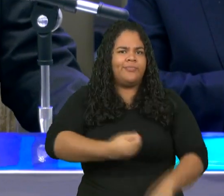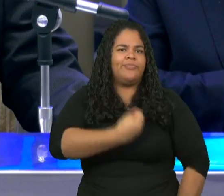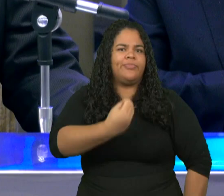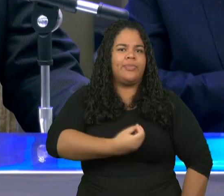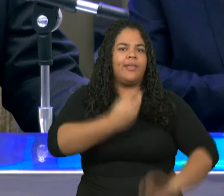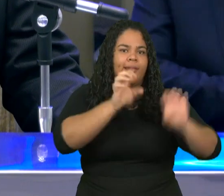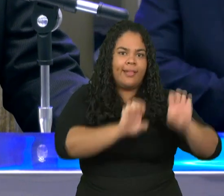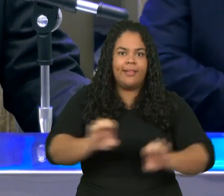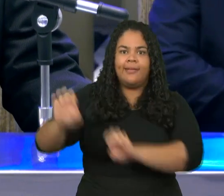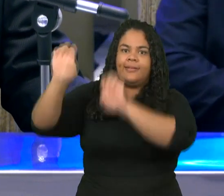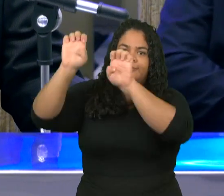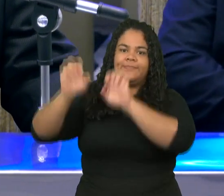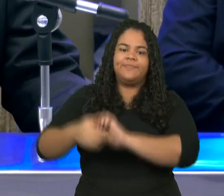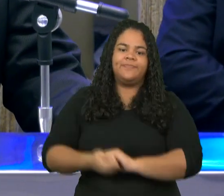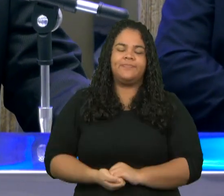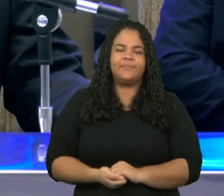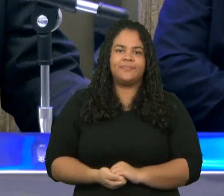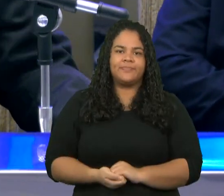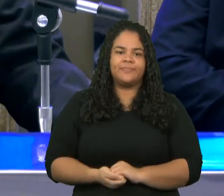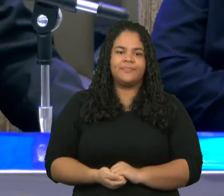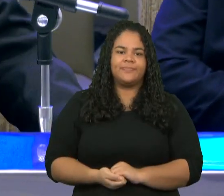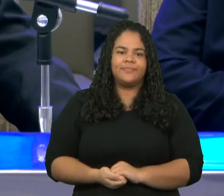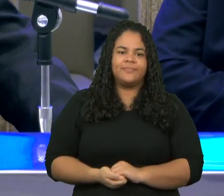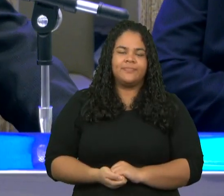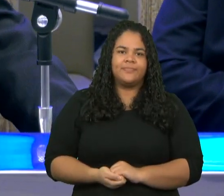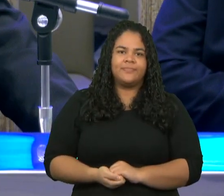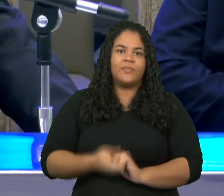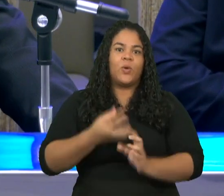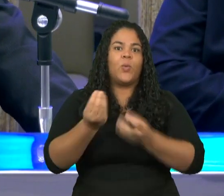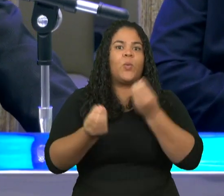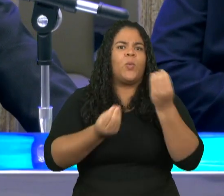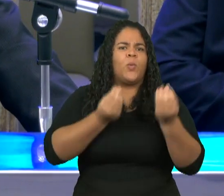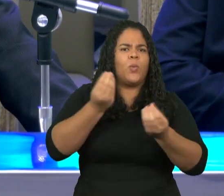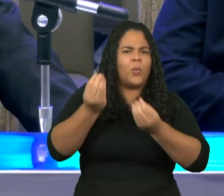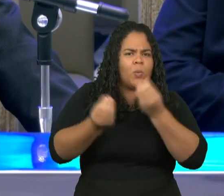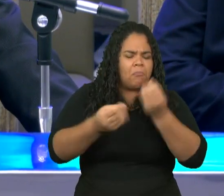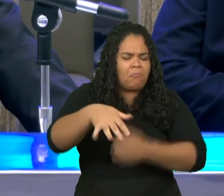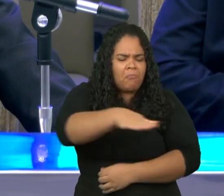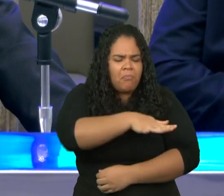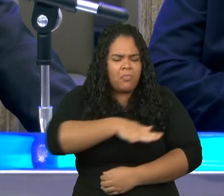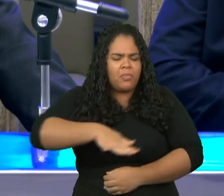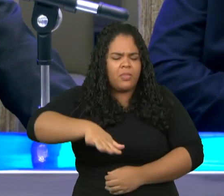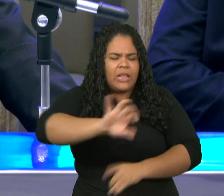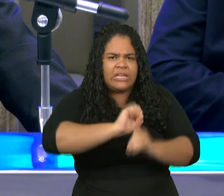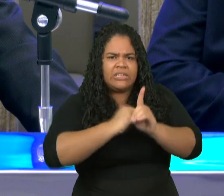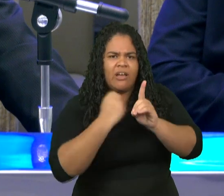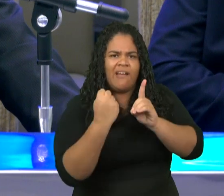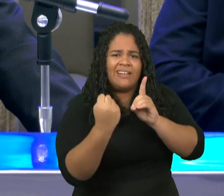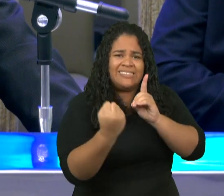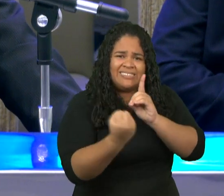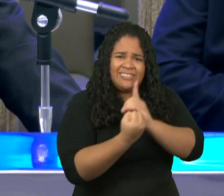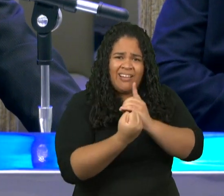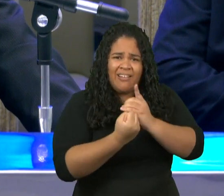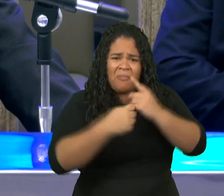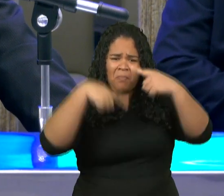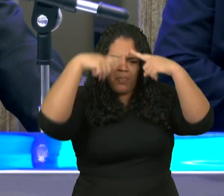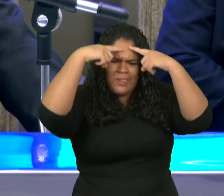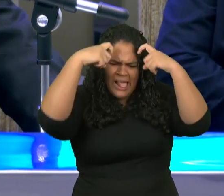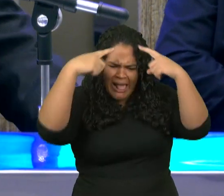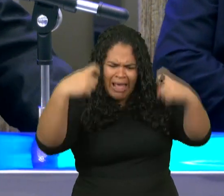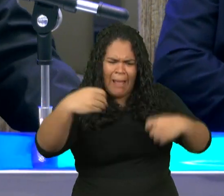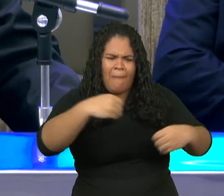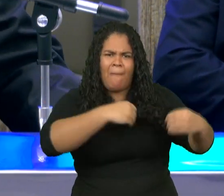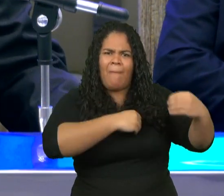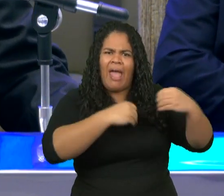apresenta ali sobre o grau de imoralidade, de violência que a sociedade